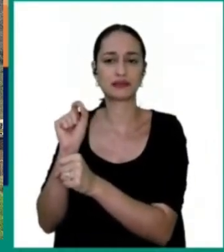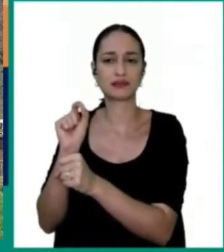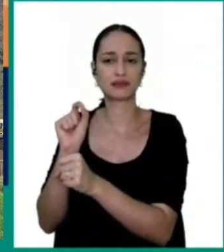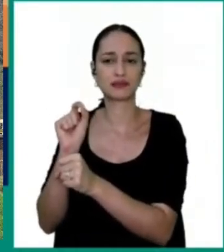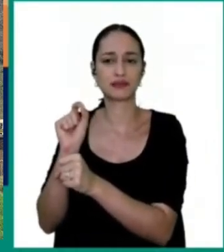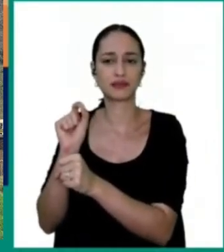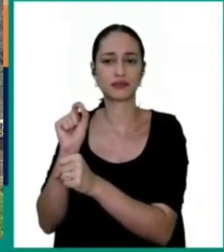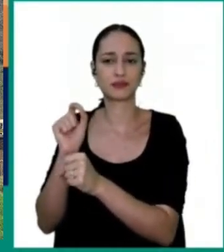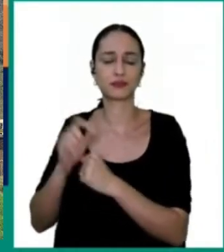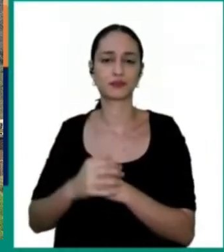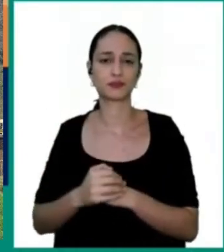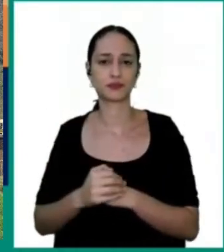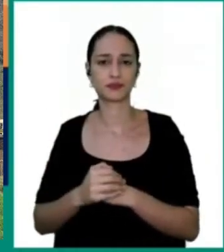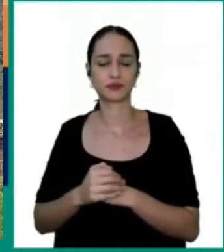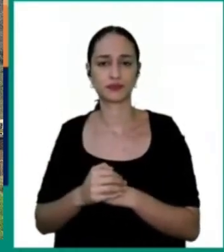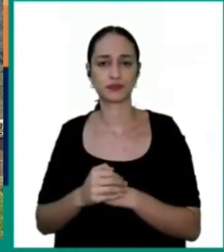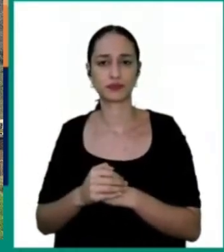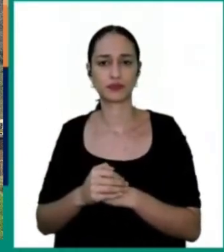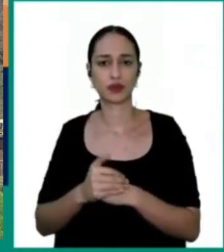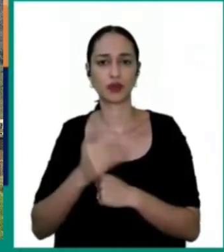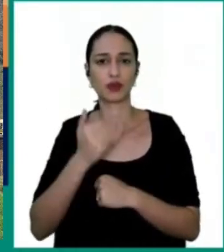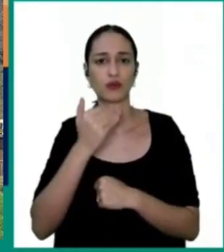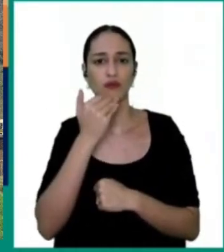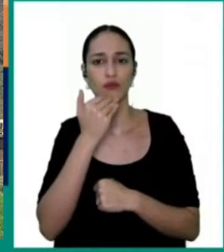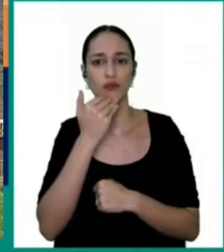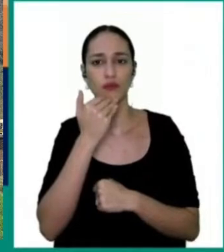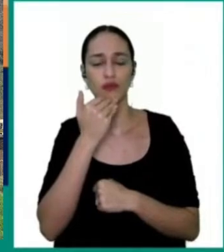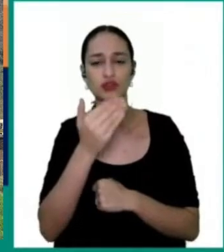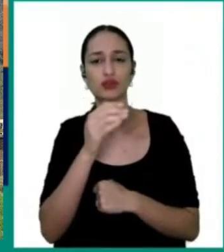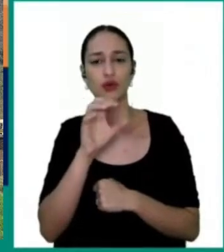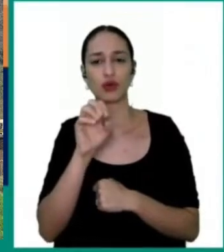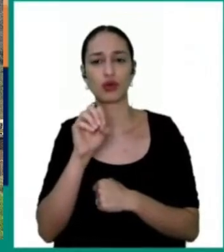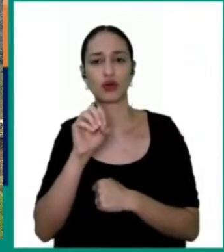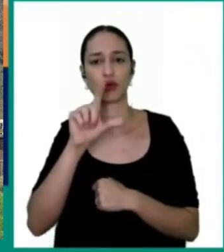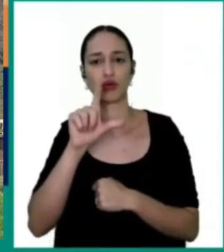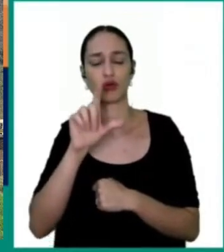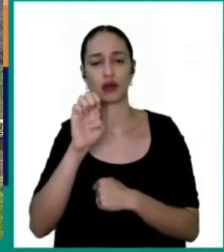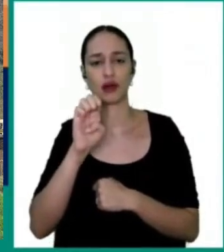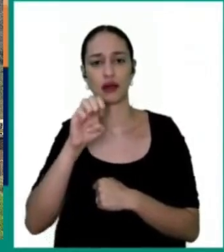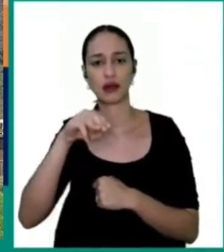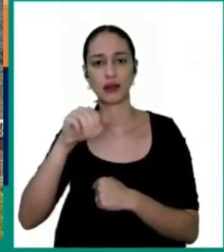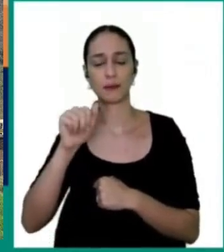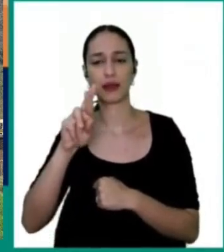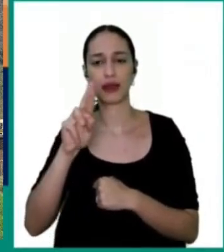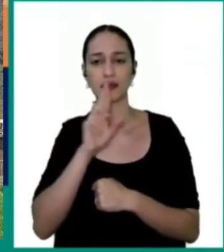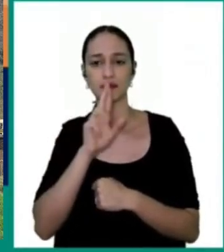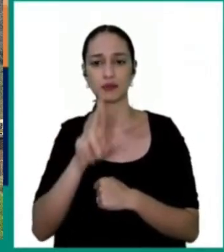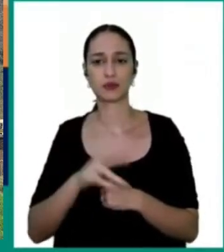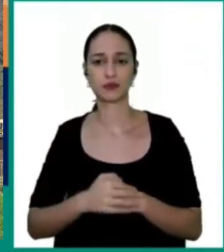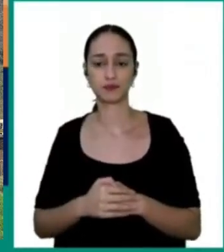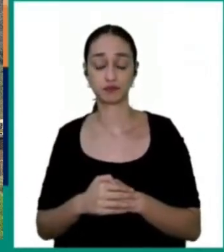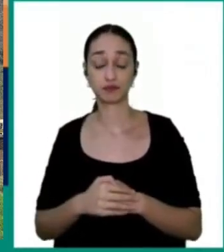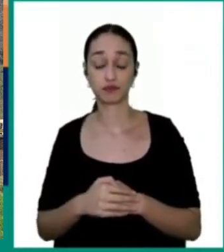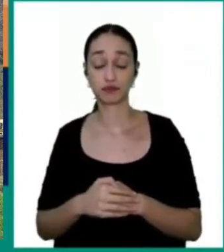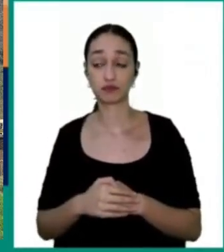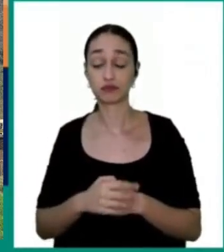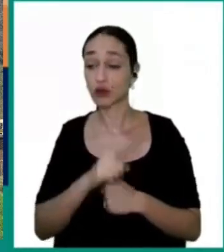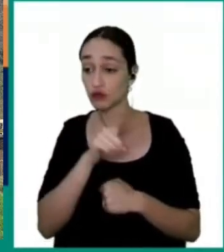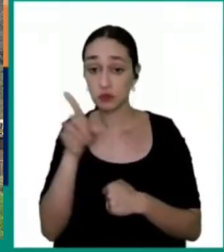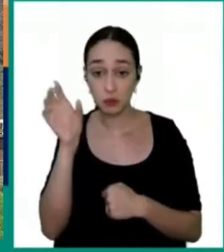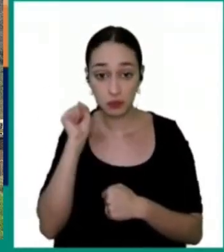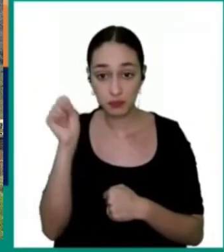Então, vou pedir aqui para o Olemar, por gentileza. Perfeito, Paulo. Me ouve? Sim.